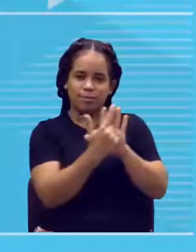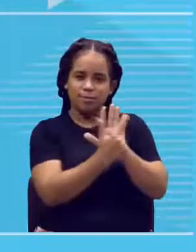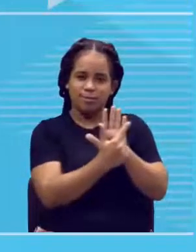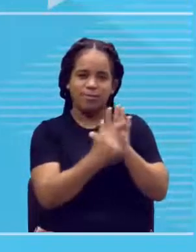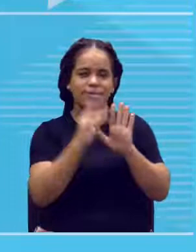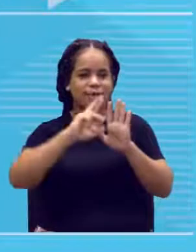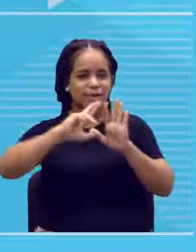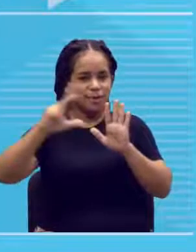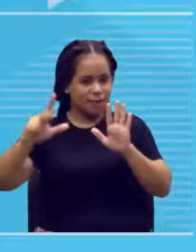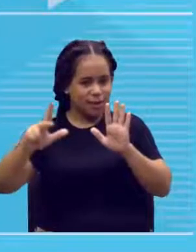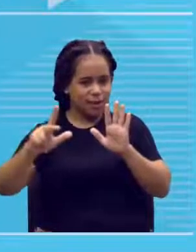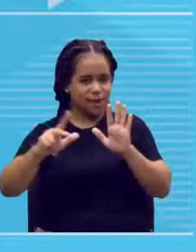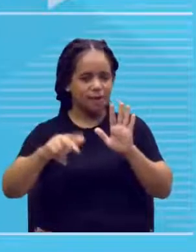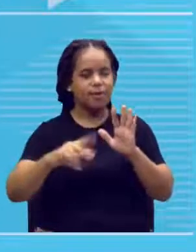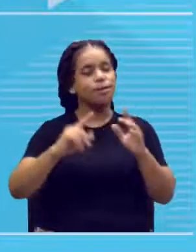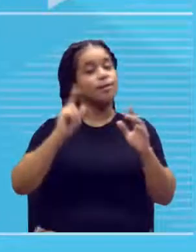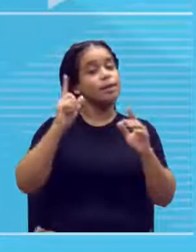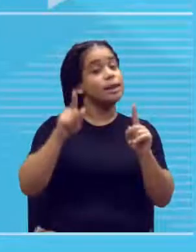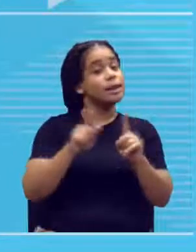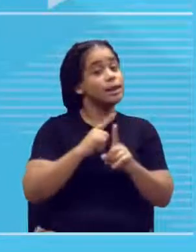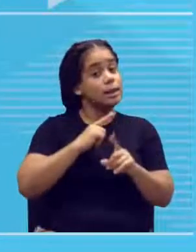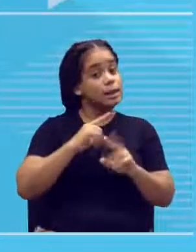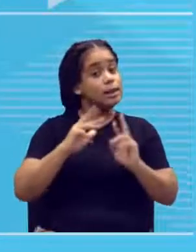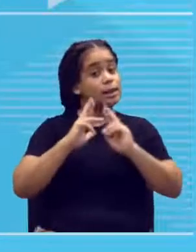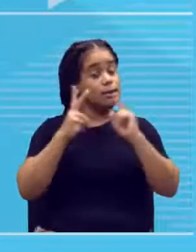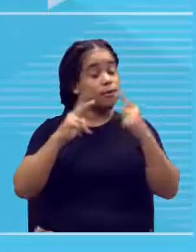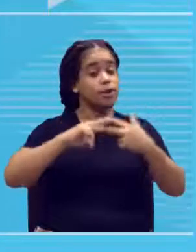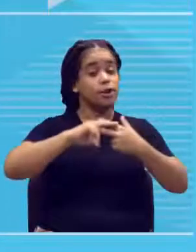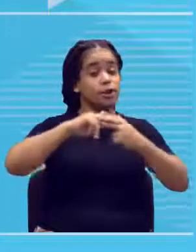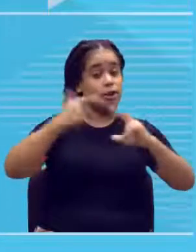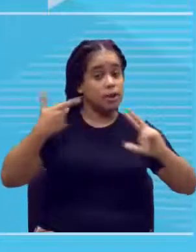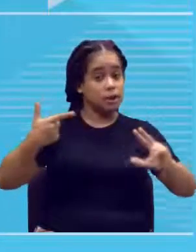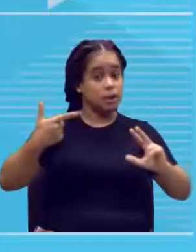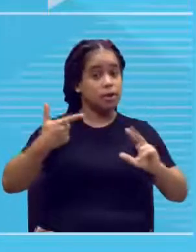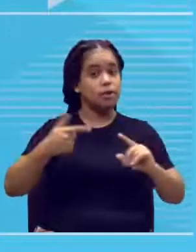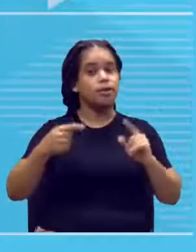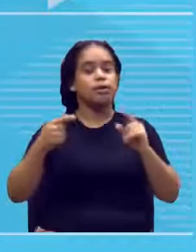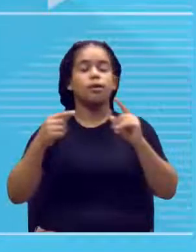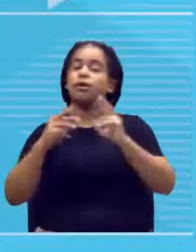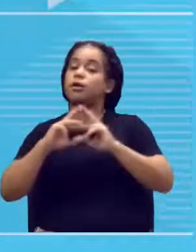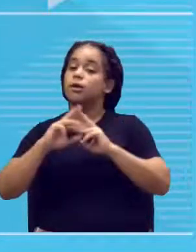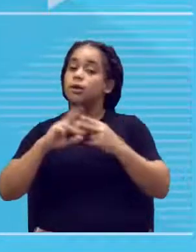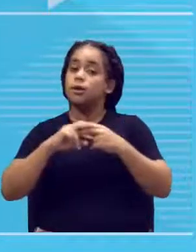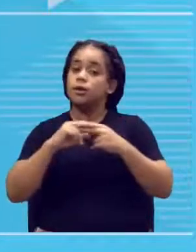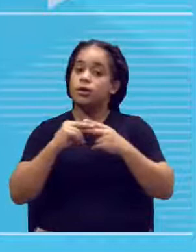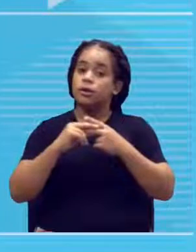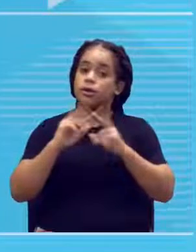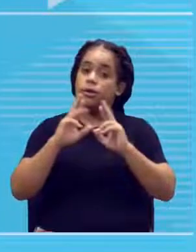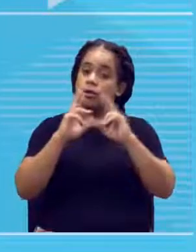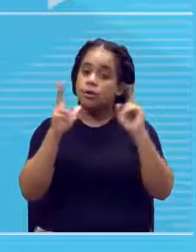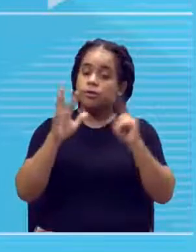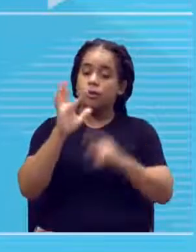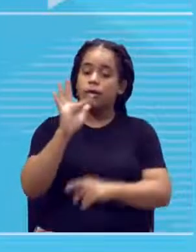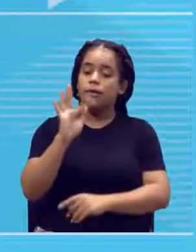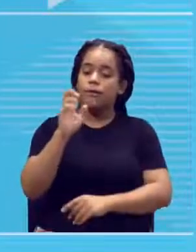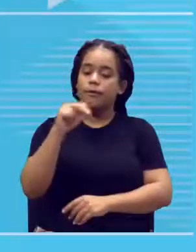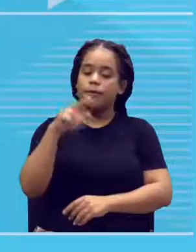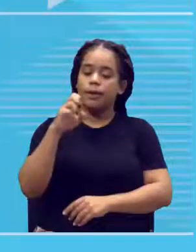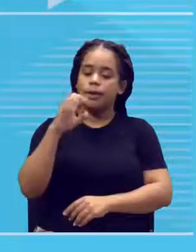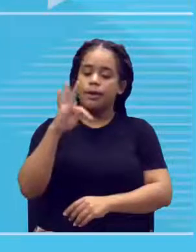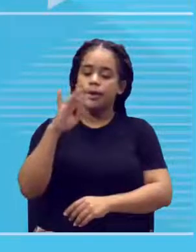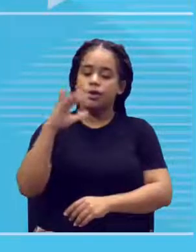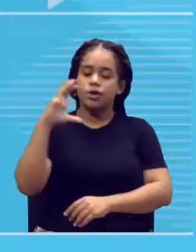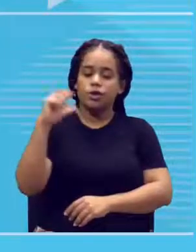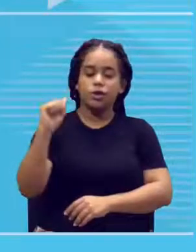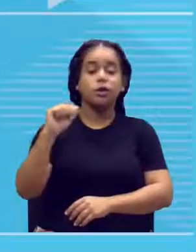entre genética e fenética, tá? Que é a manifestação do